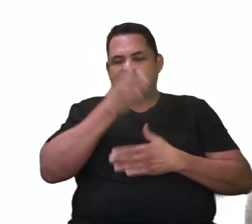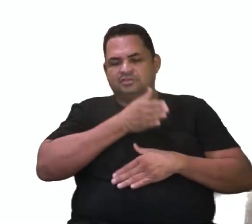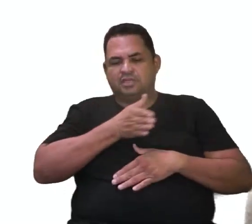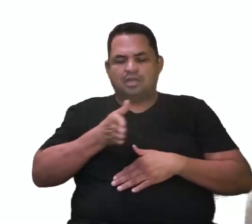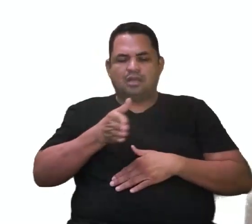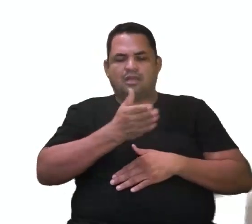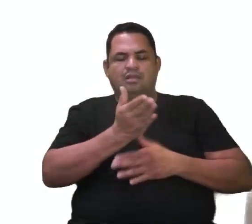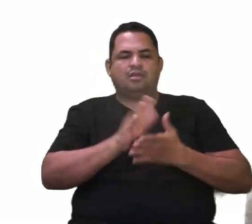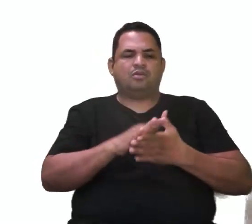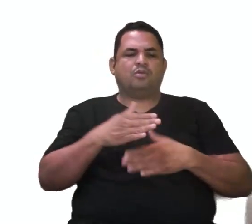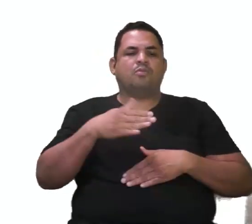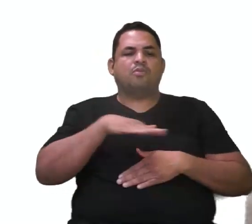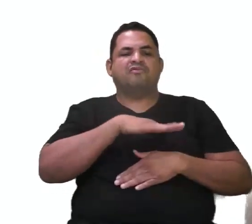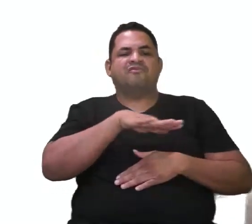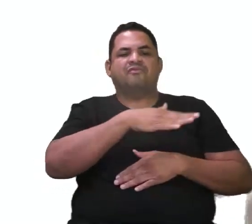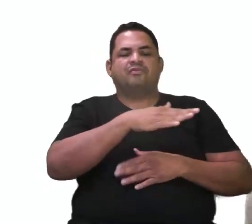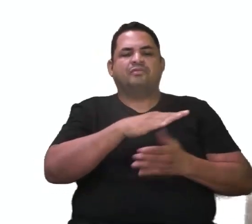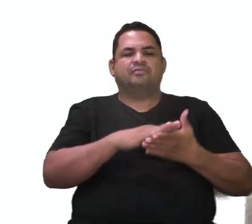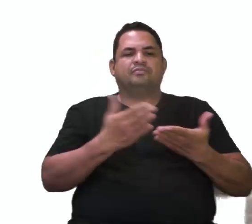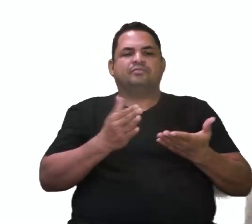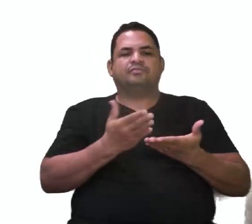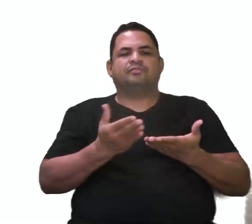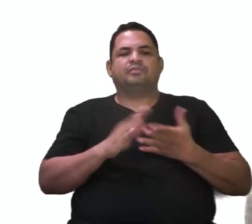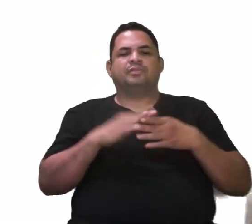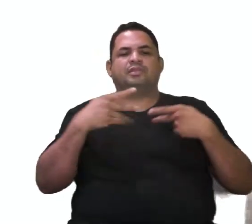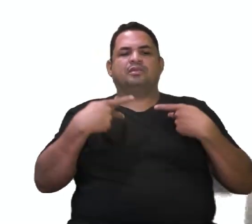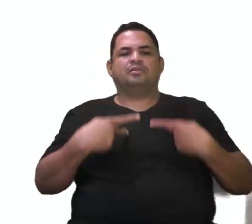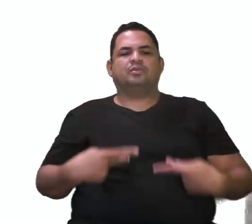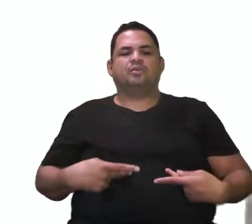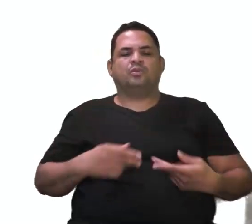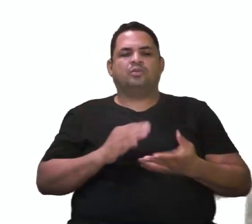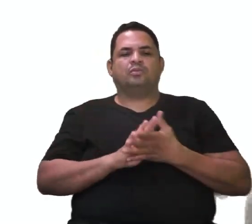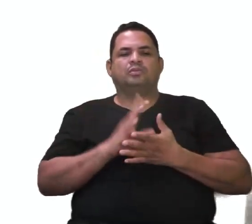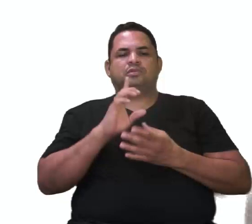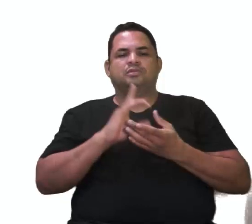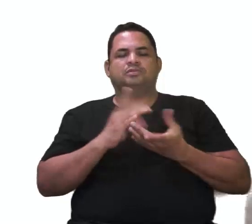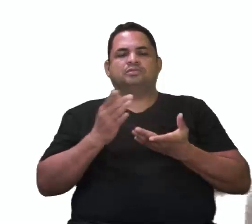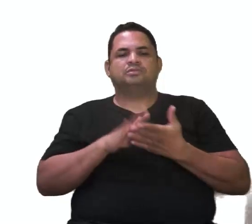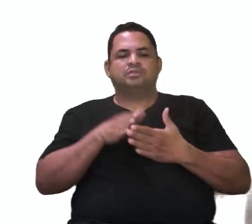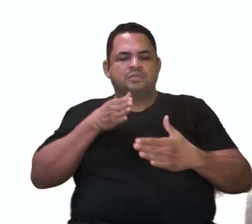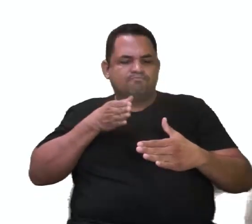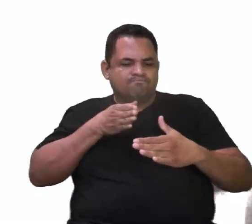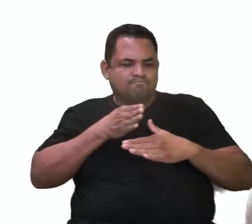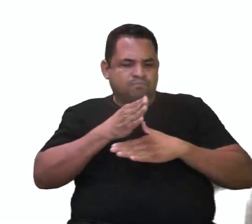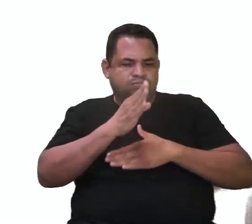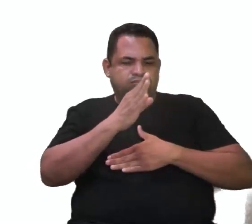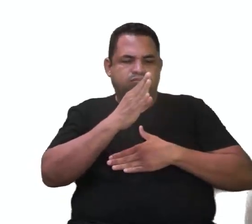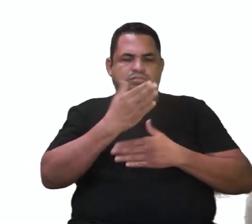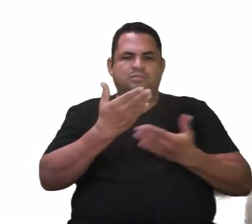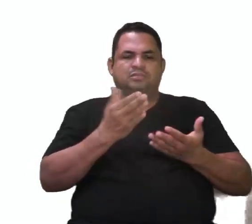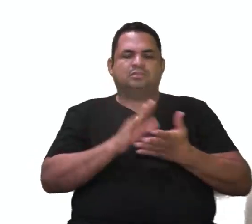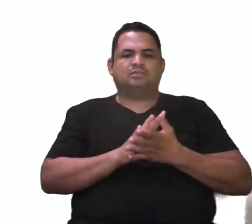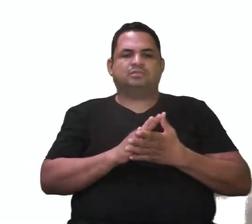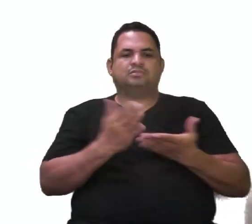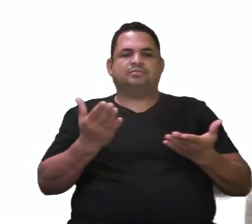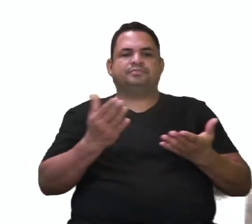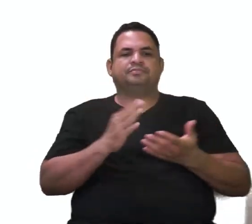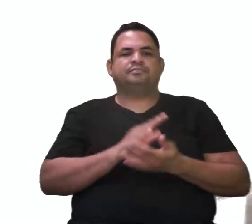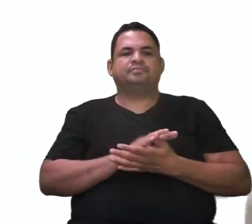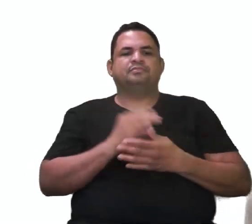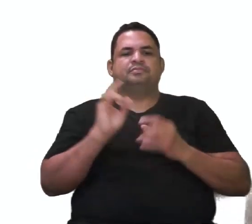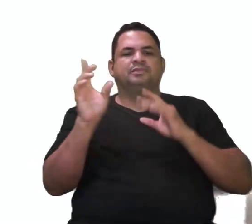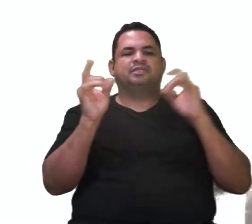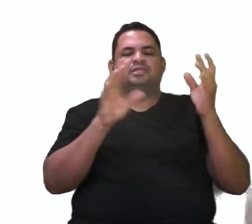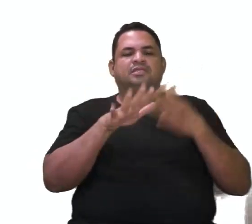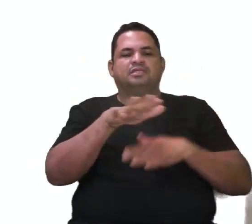deslocamento nessa água. Ou seja, um corpo hidrodinâmico. Eles tiveram que enfrentar esse ambiente bravamente, porque